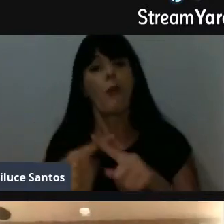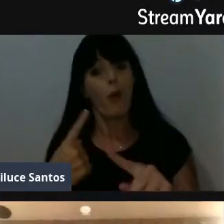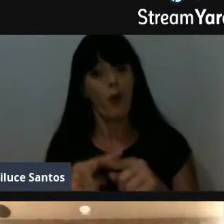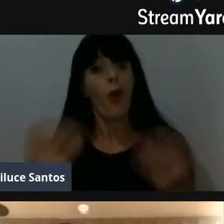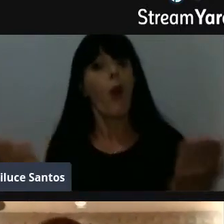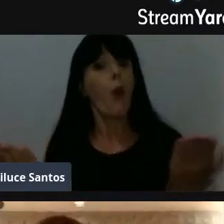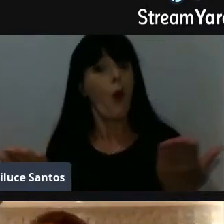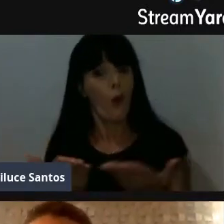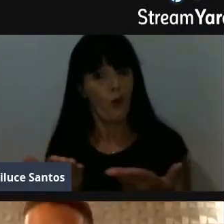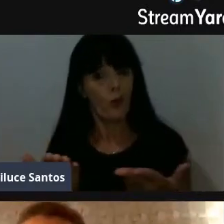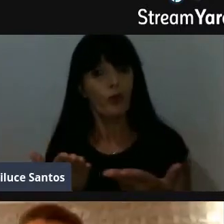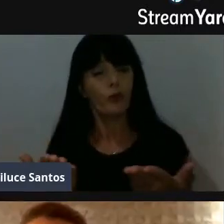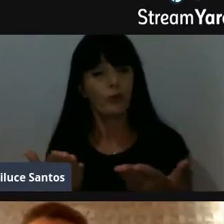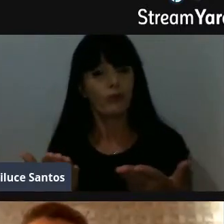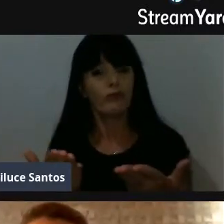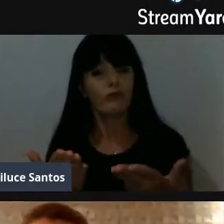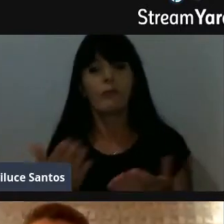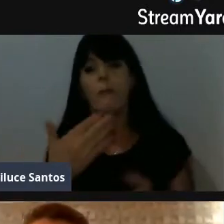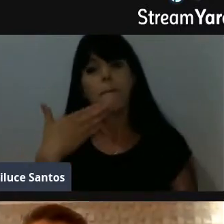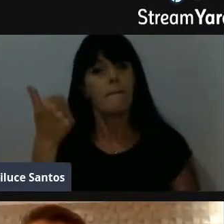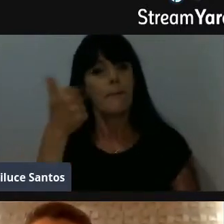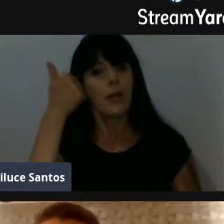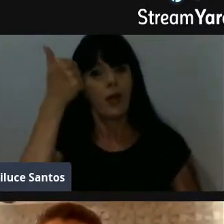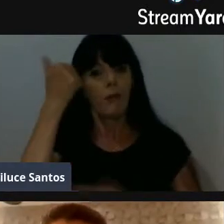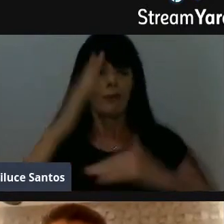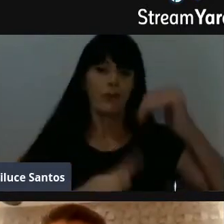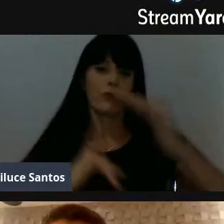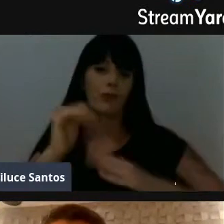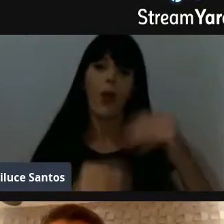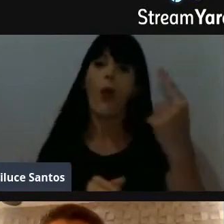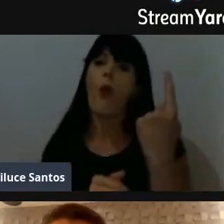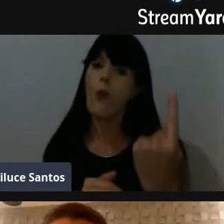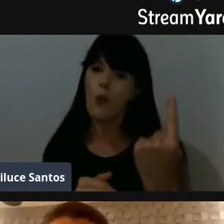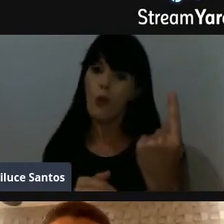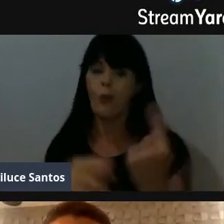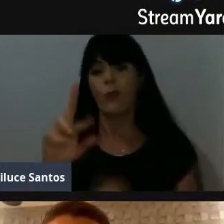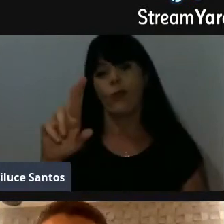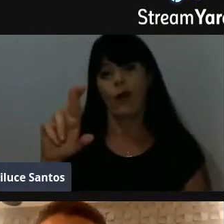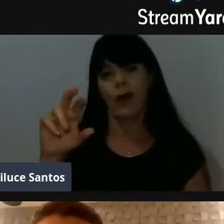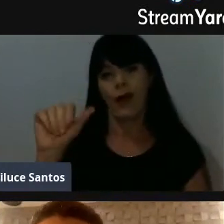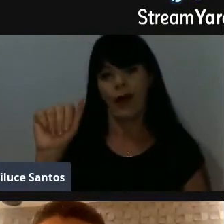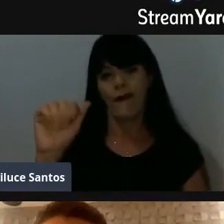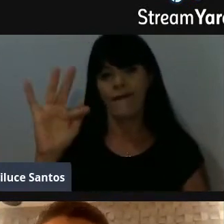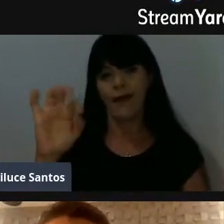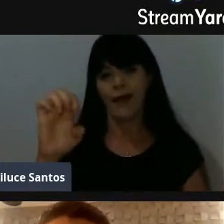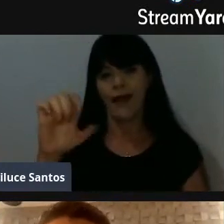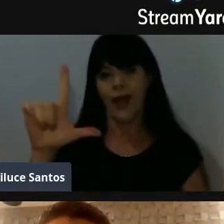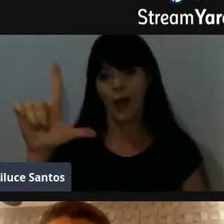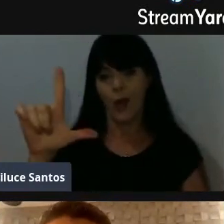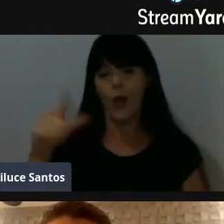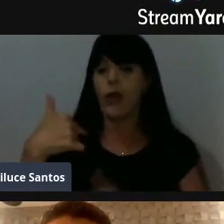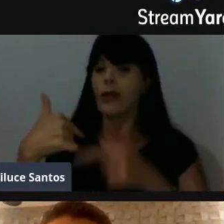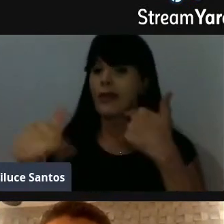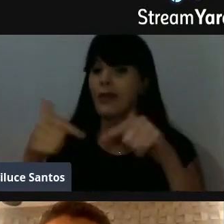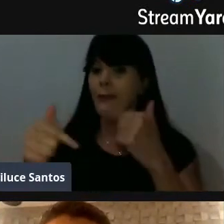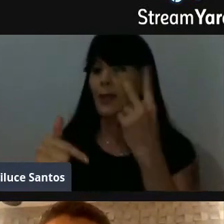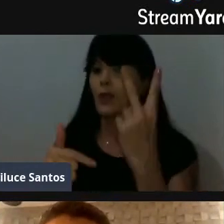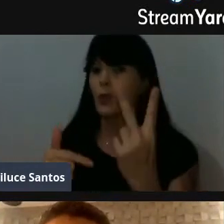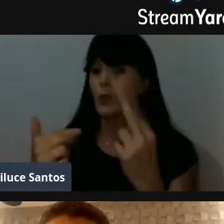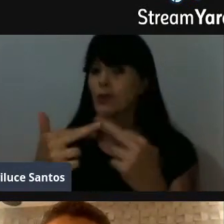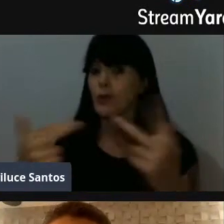não poderiam ser mais adequadas. Um deles, o Rafael, trabalha com dois elementos básicos